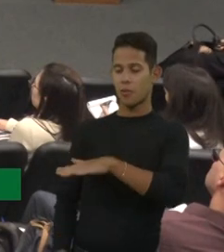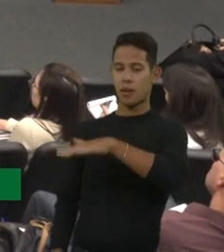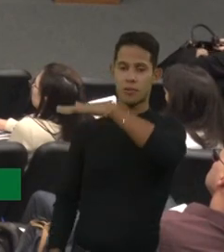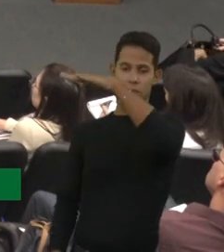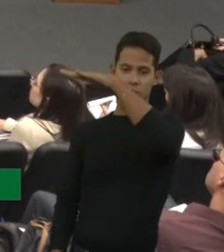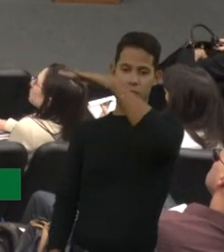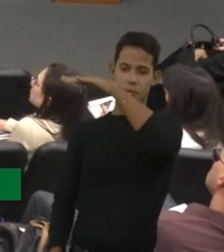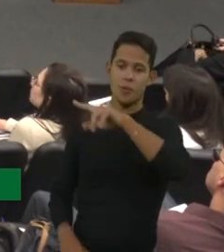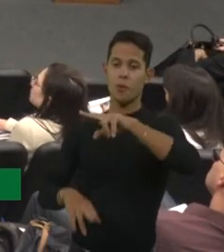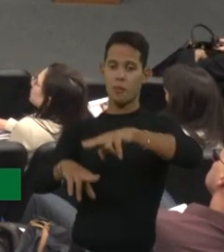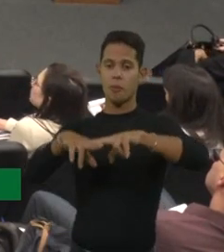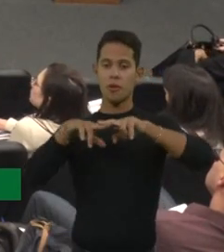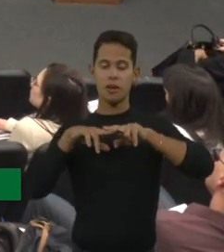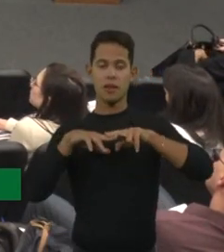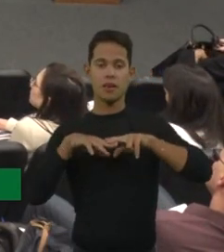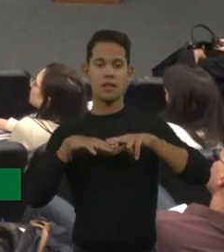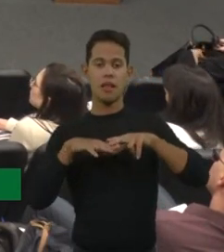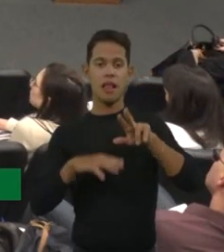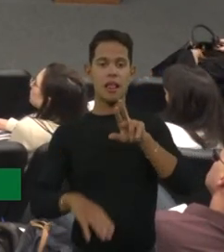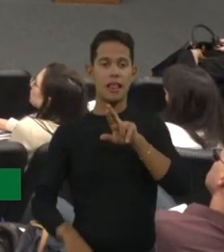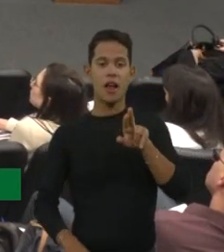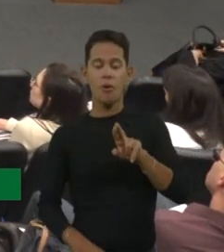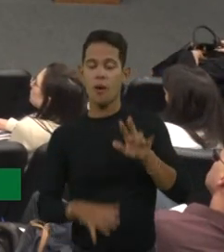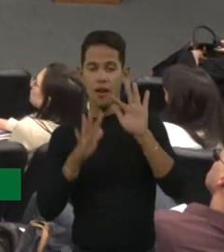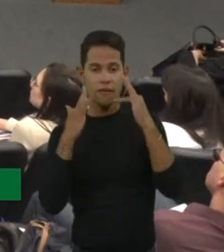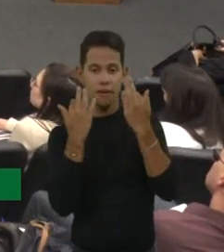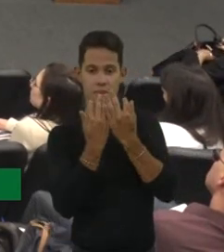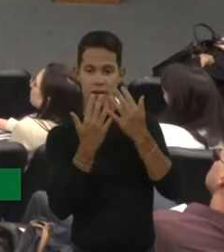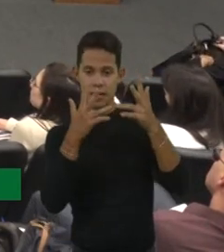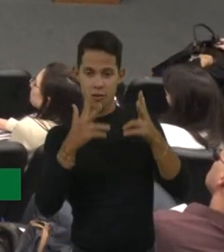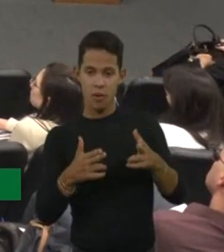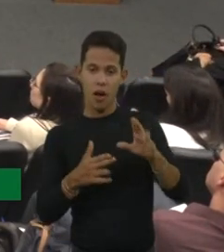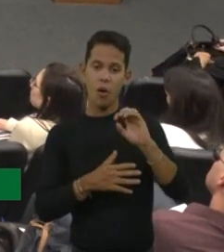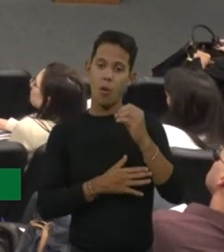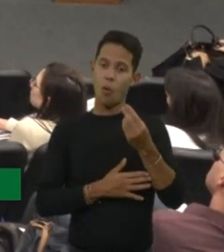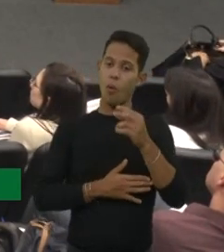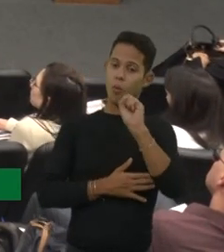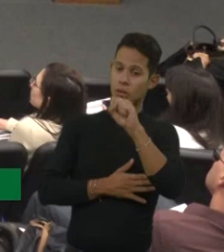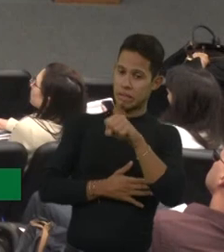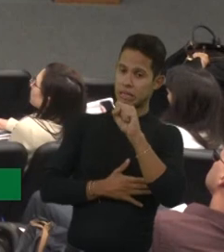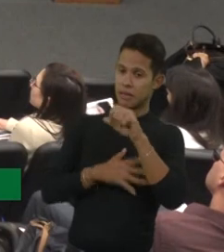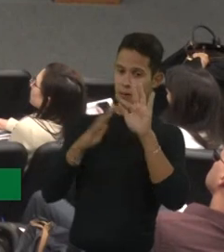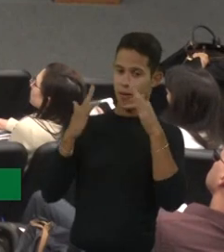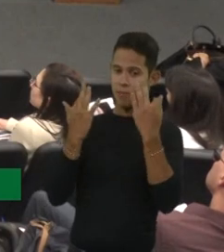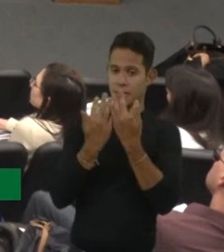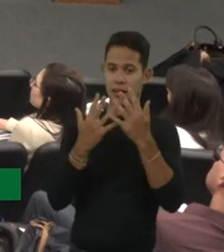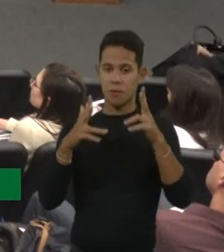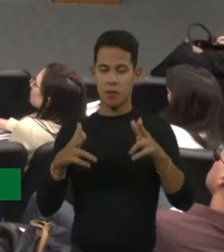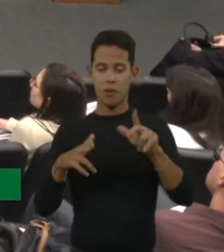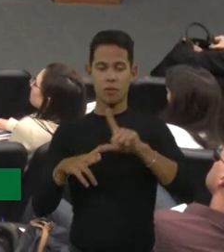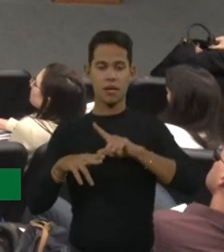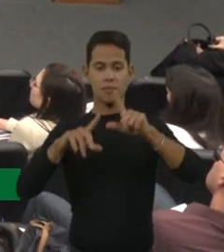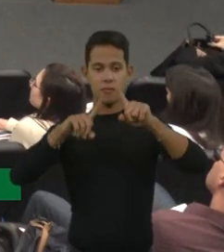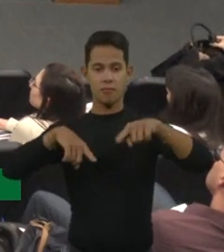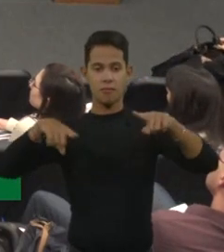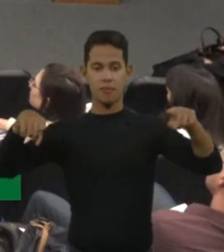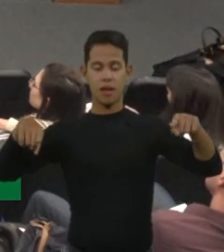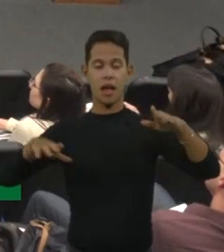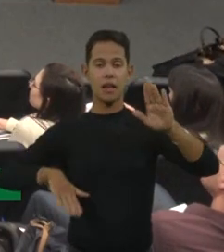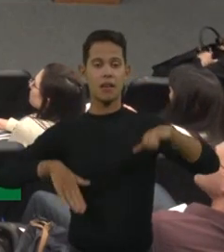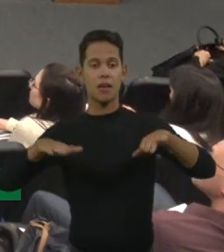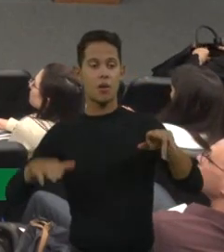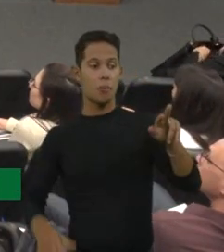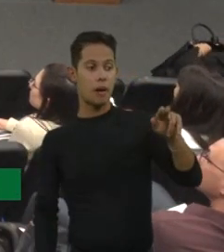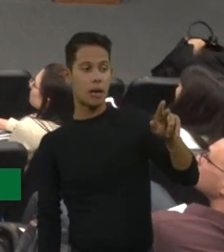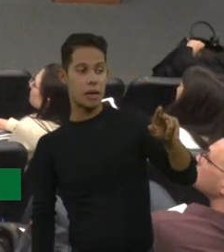Então, gente tem, às vezes, dentro da mesma família, a gente tem um espectro variável onde a gente tem uma irmã mais grave, uma